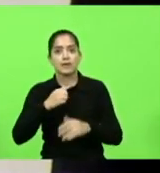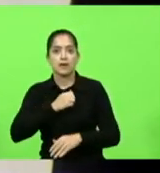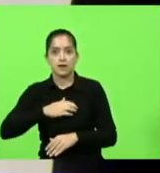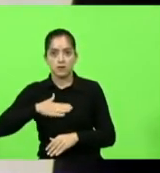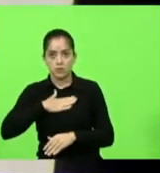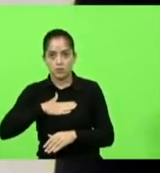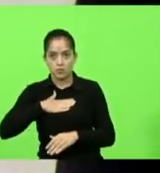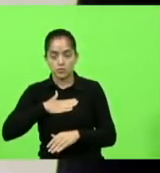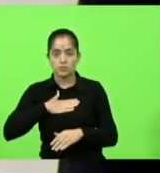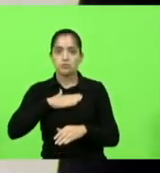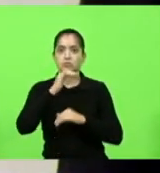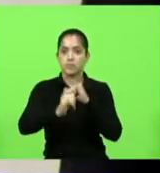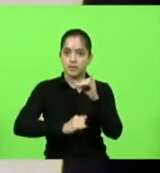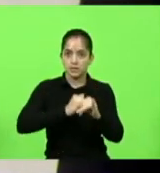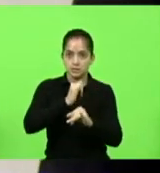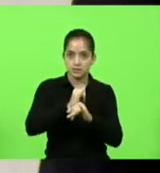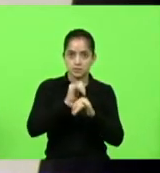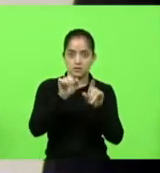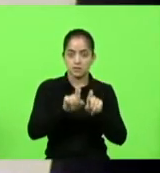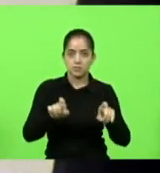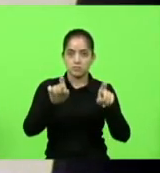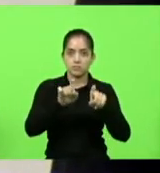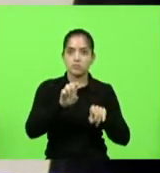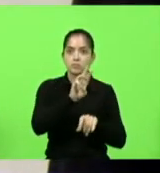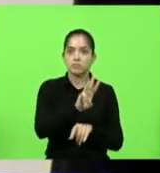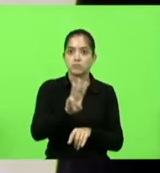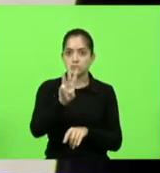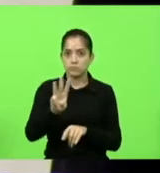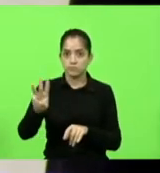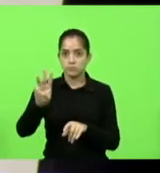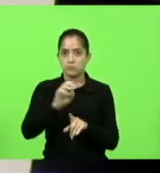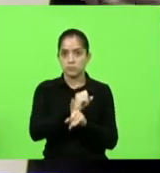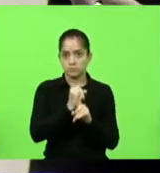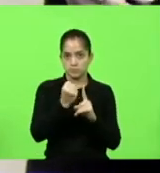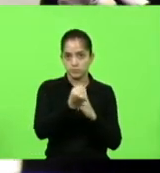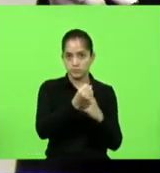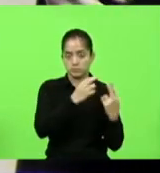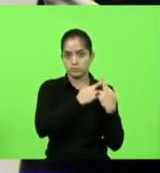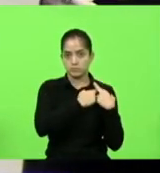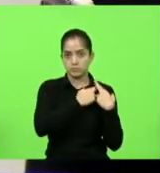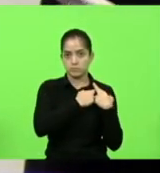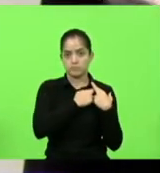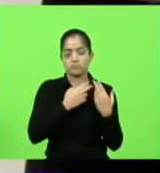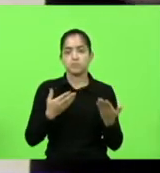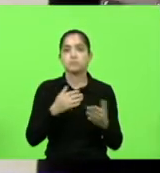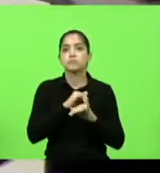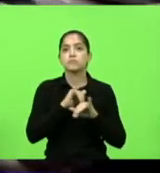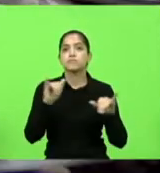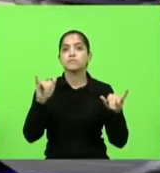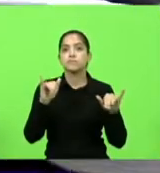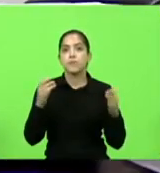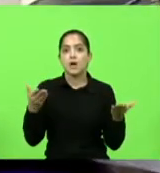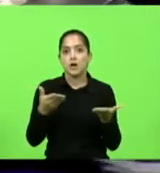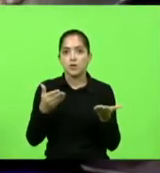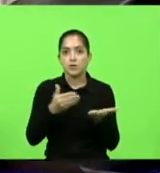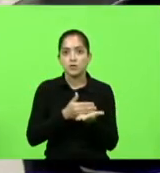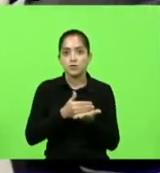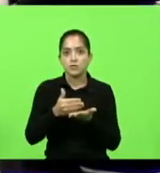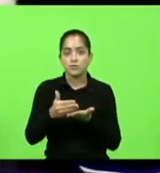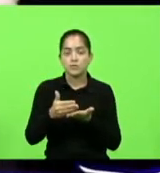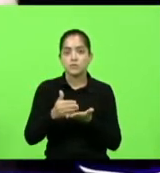internet e no site da Responsabilidade Social. Seria esse o comunicado. Entraremos agora, então,